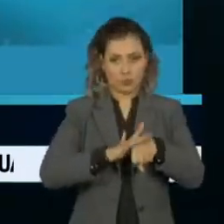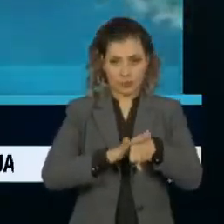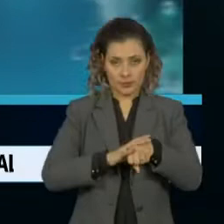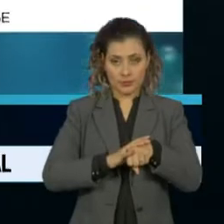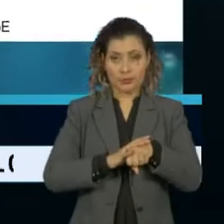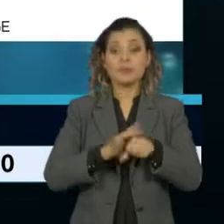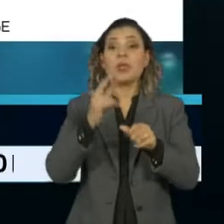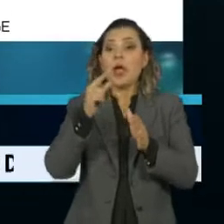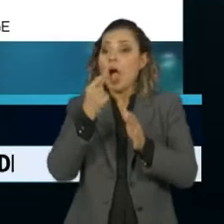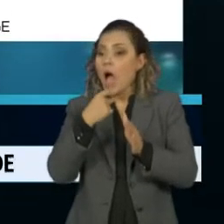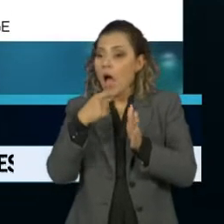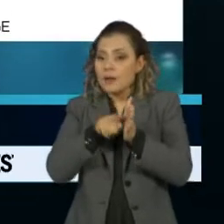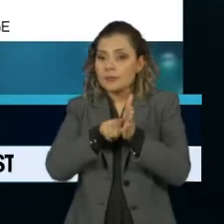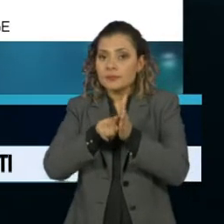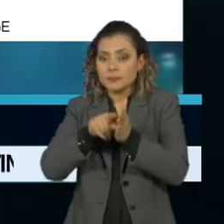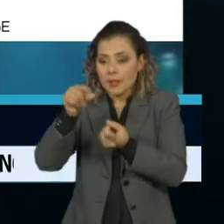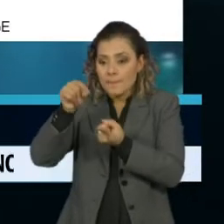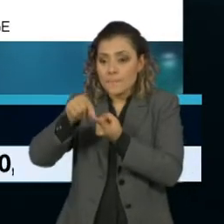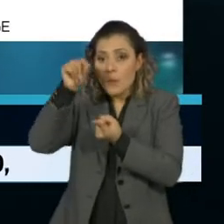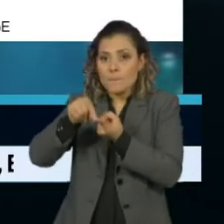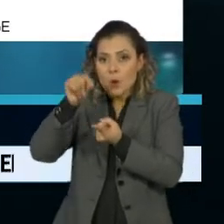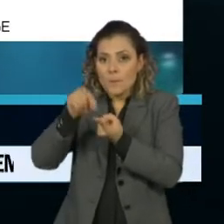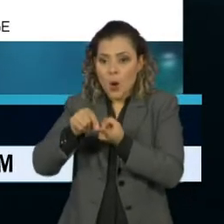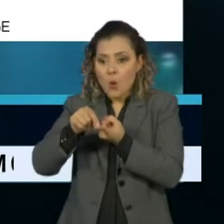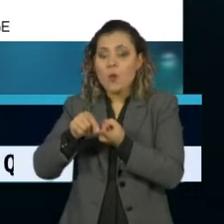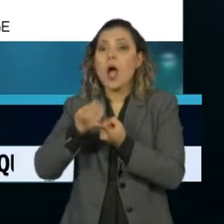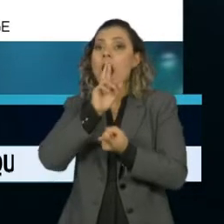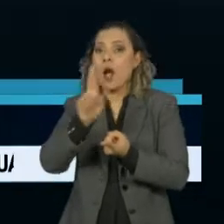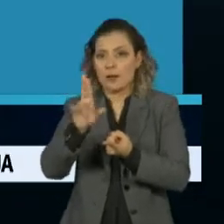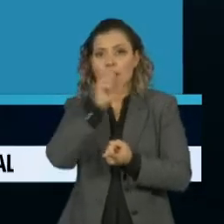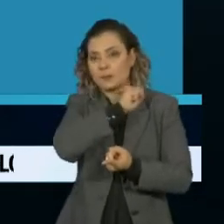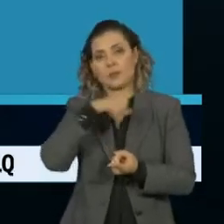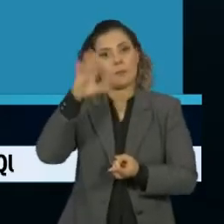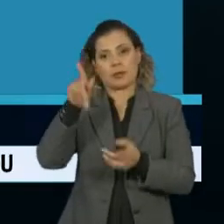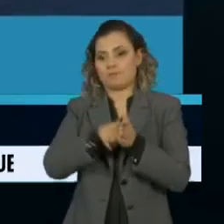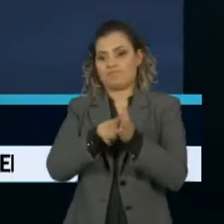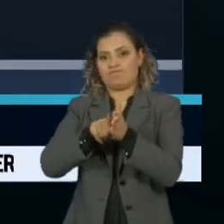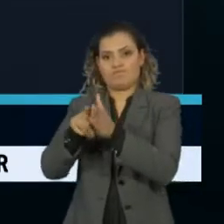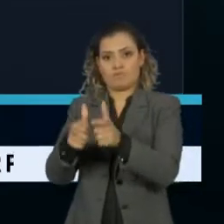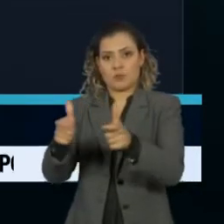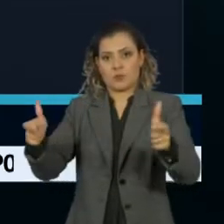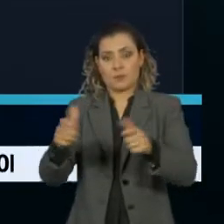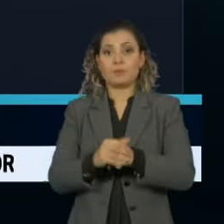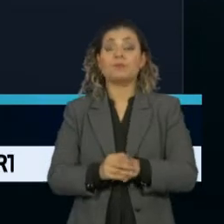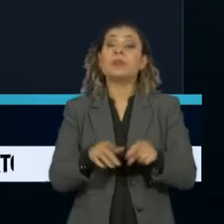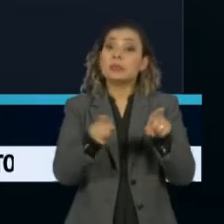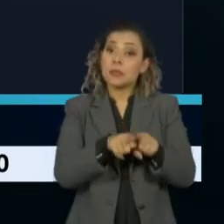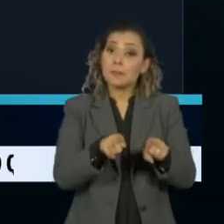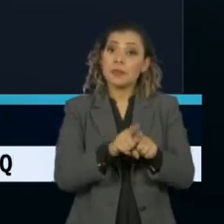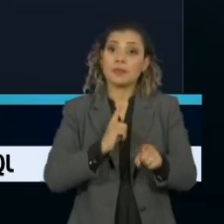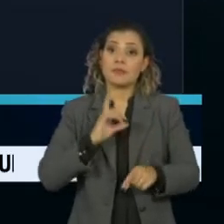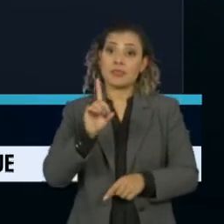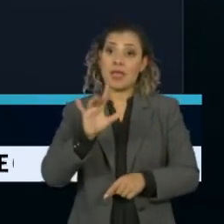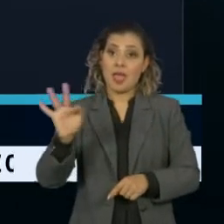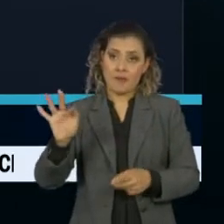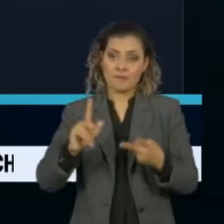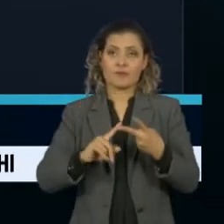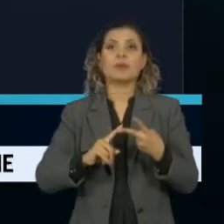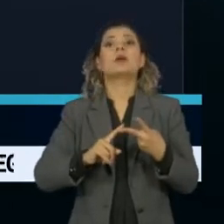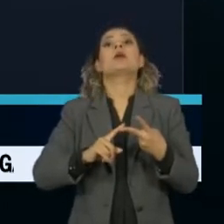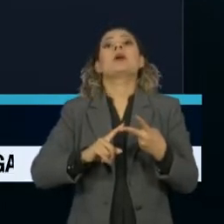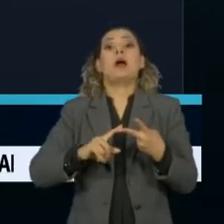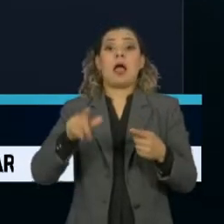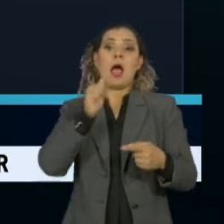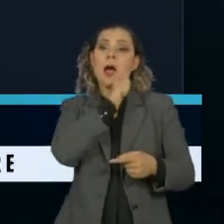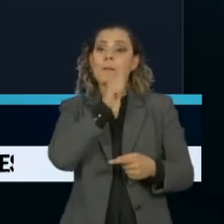O teste rápido, por meio de furo no dedo, foi o mais utilizado. A testagem foi maior no Distrito Federal, seguido